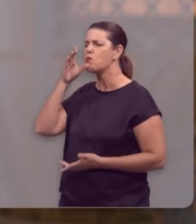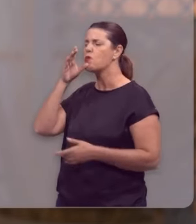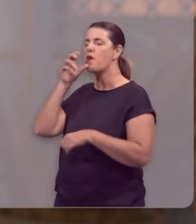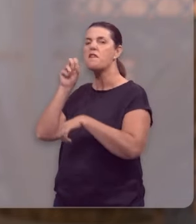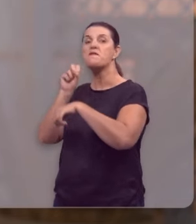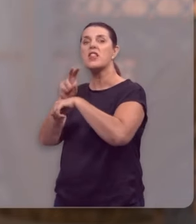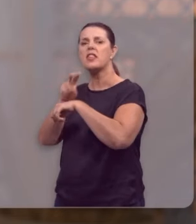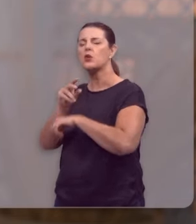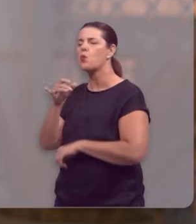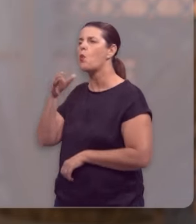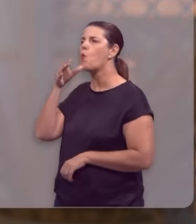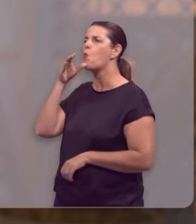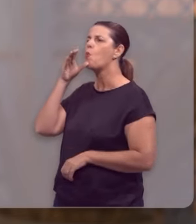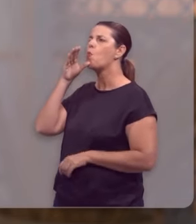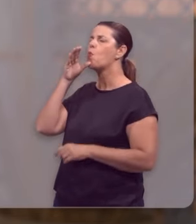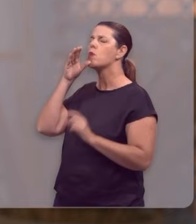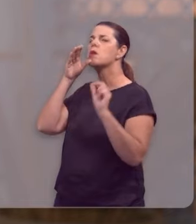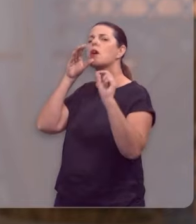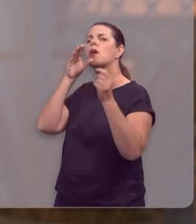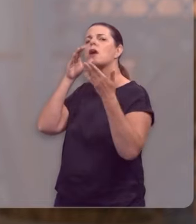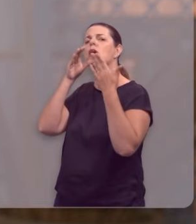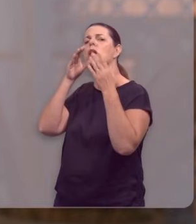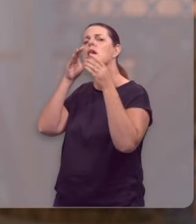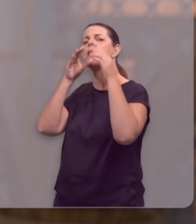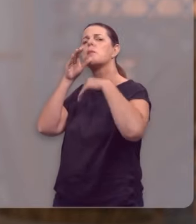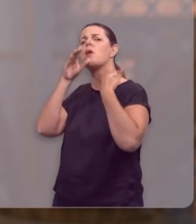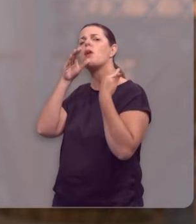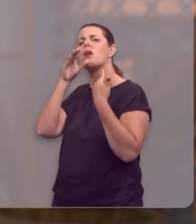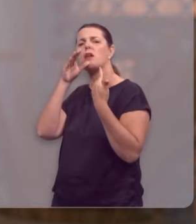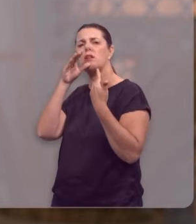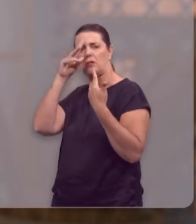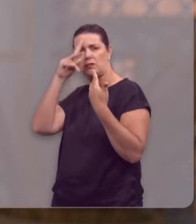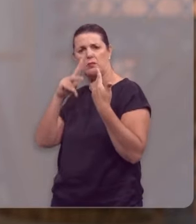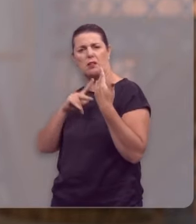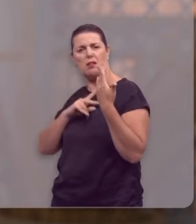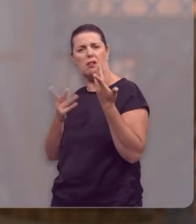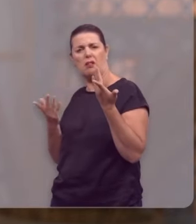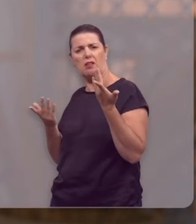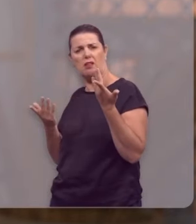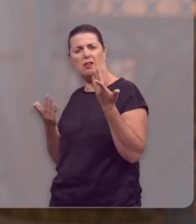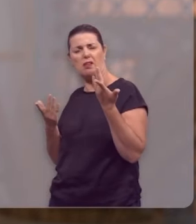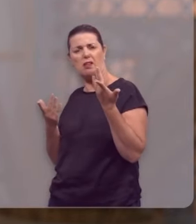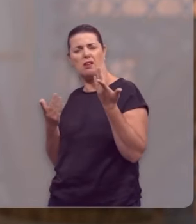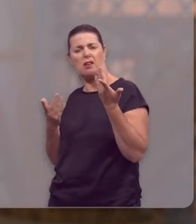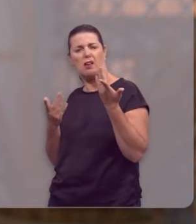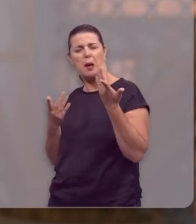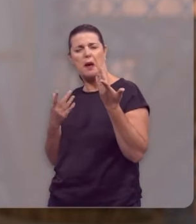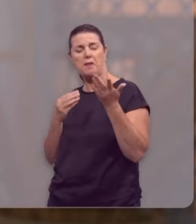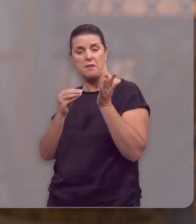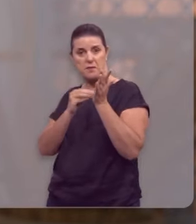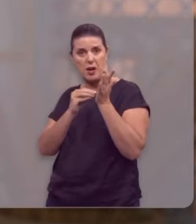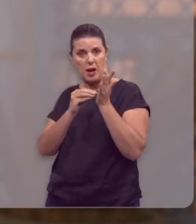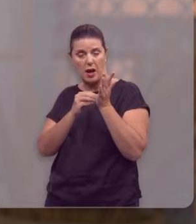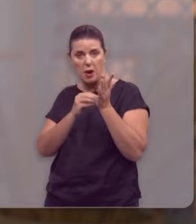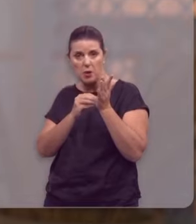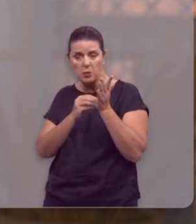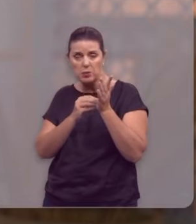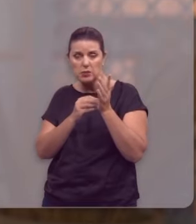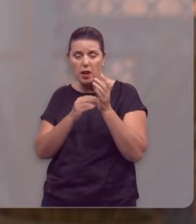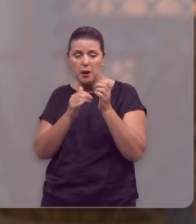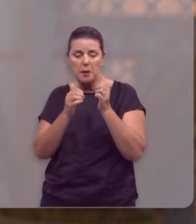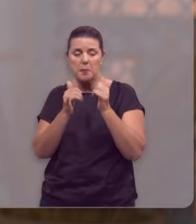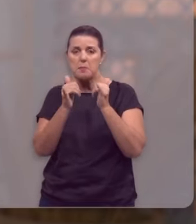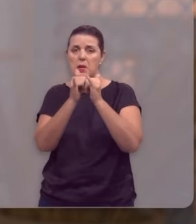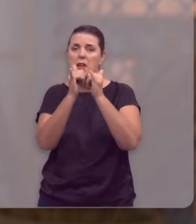morrer. Porque a falta de perdão é autodestrutiva, é autofagia. Ela arrebenta com